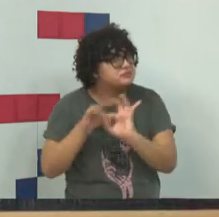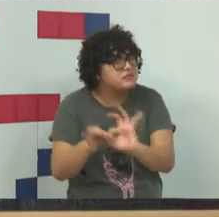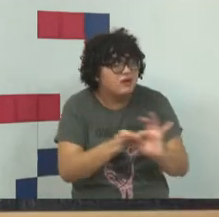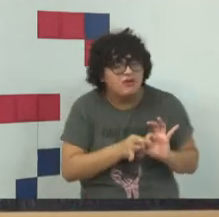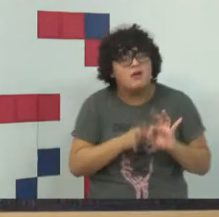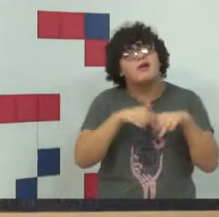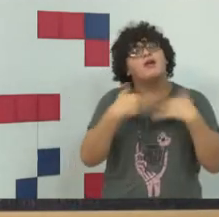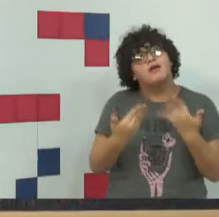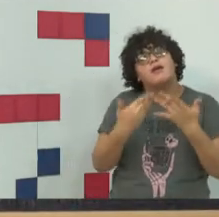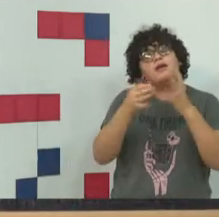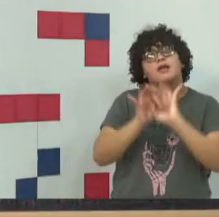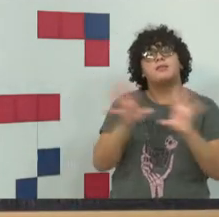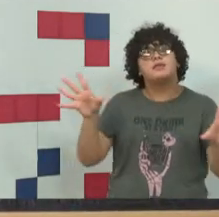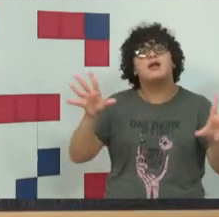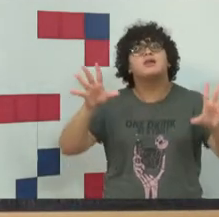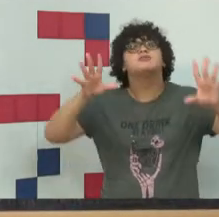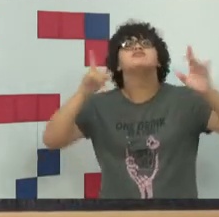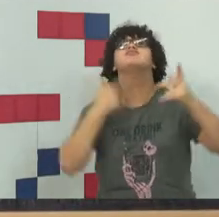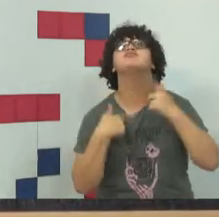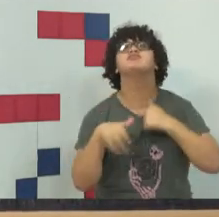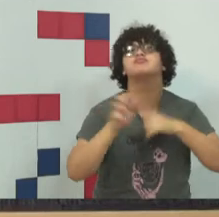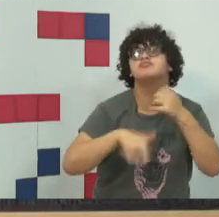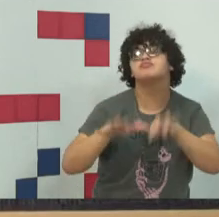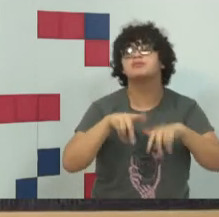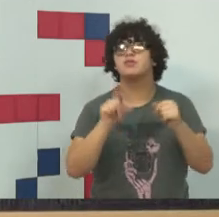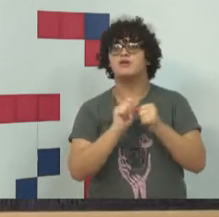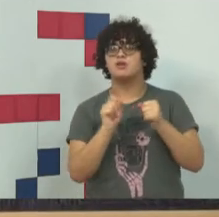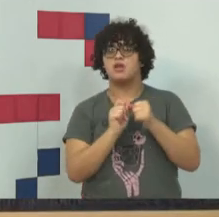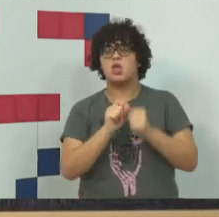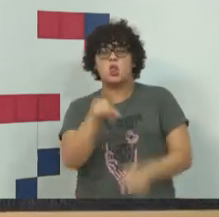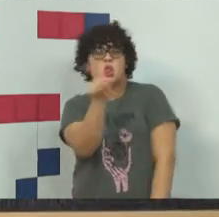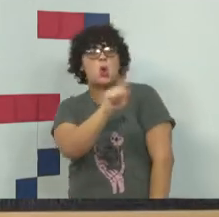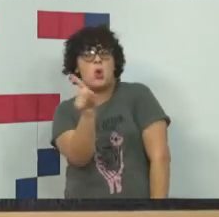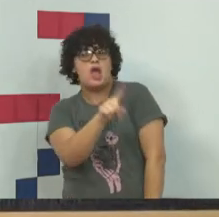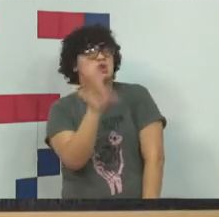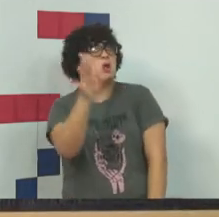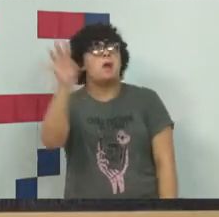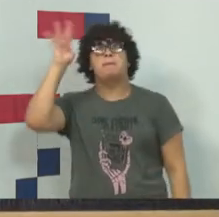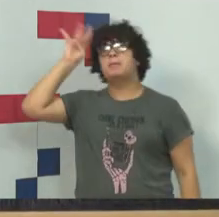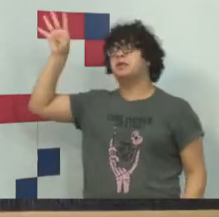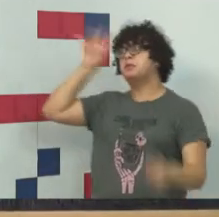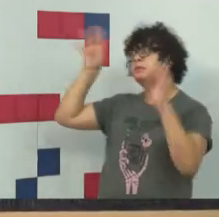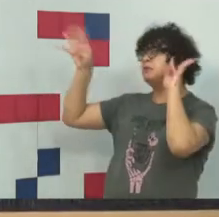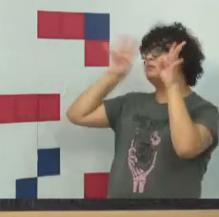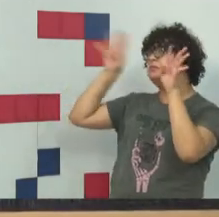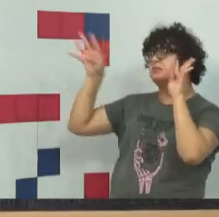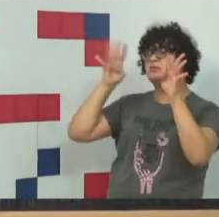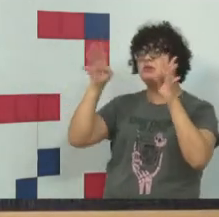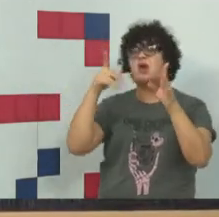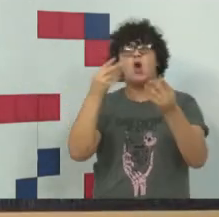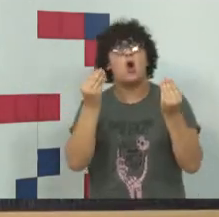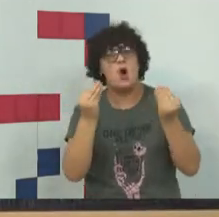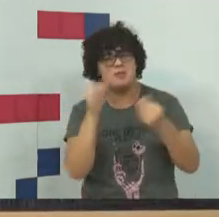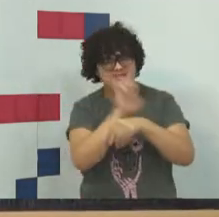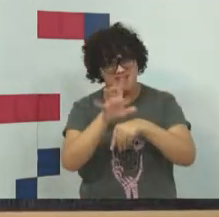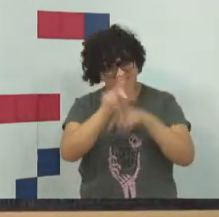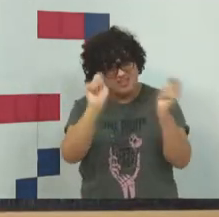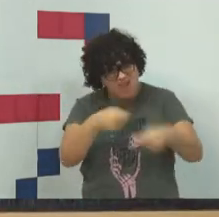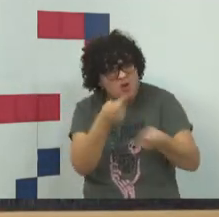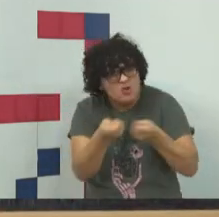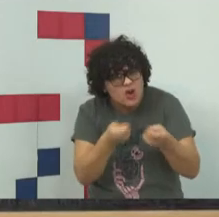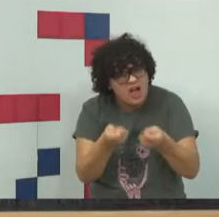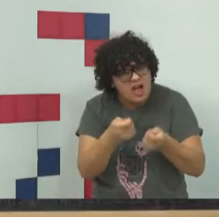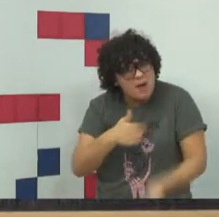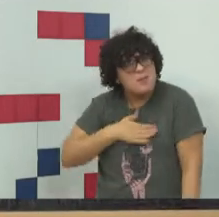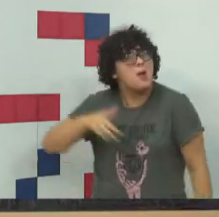minha liberdade de expressão. Não a liberdade de pensamento, porque não tem como o Estado controlar aquilo que a gente pensa.